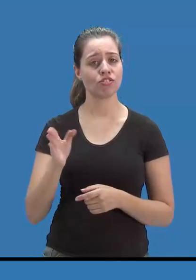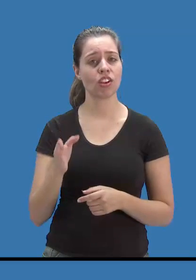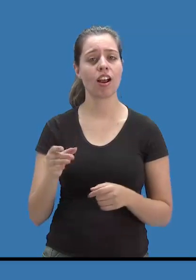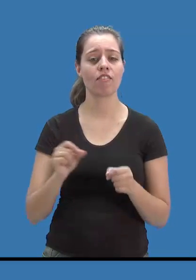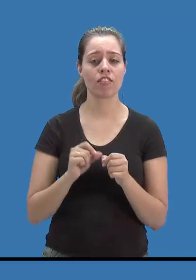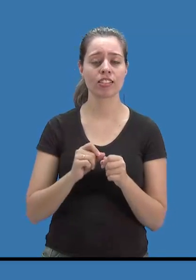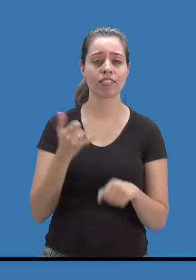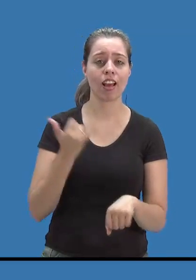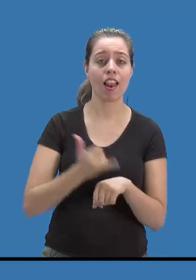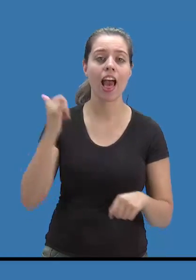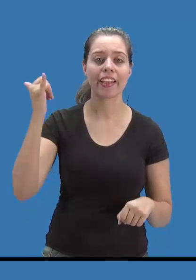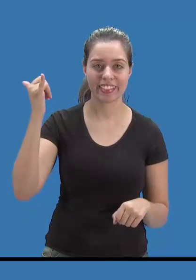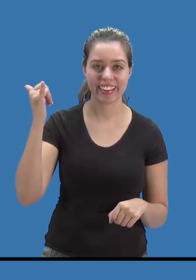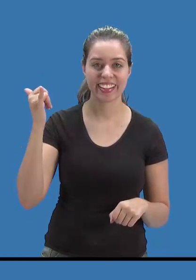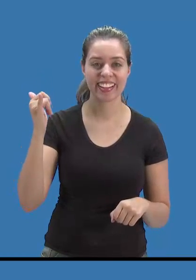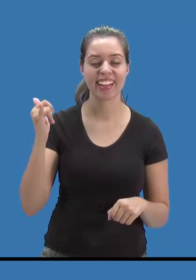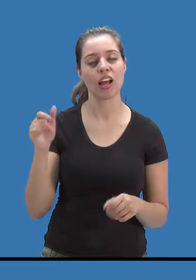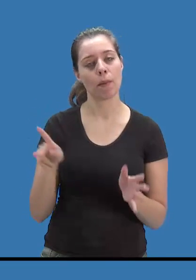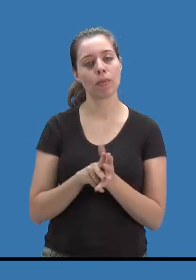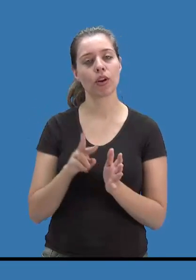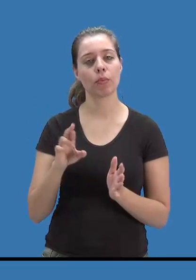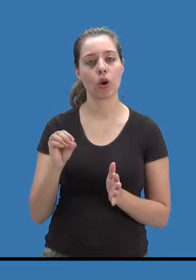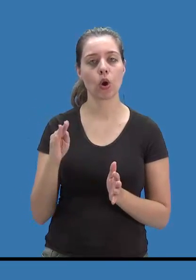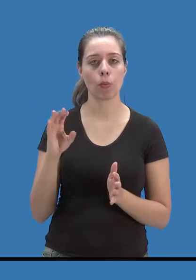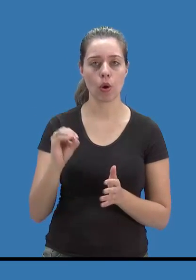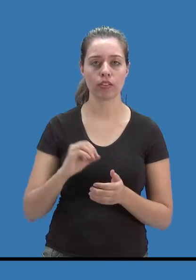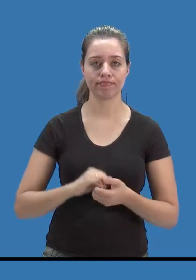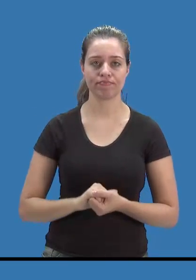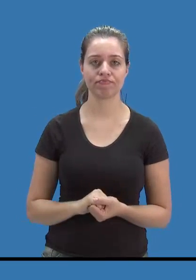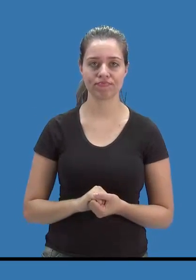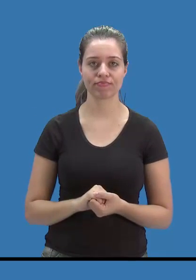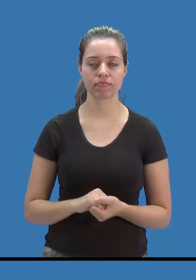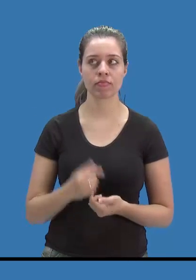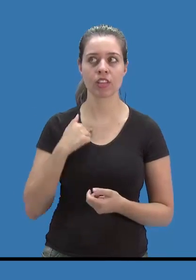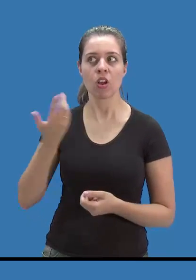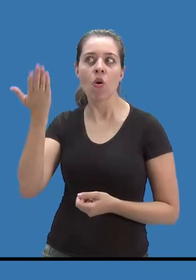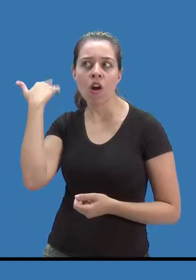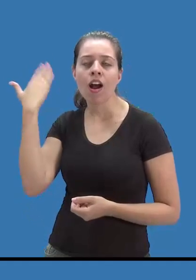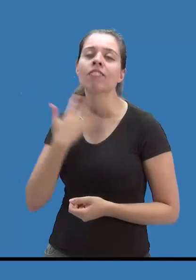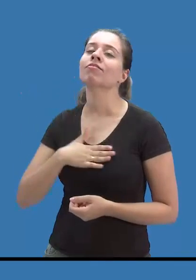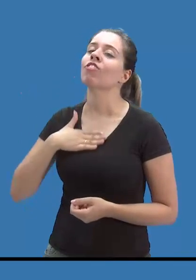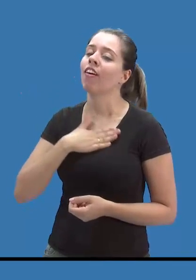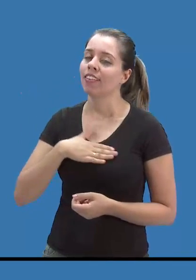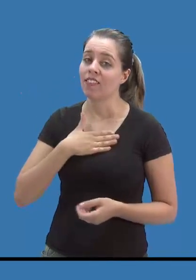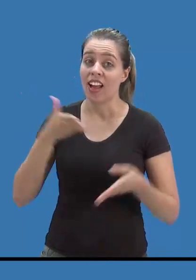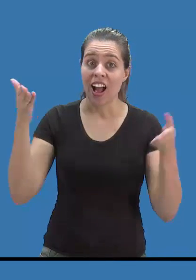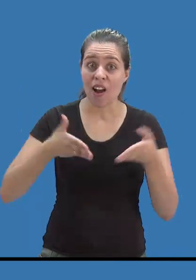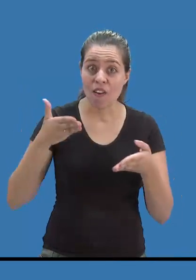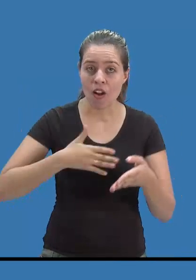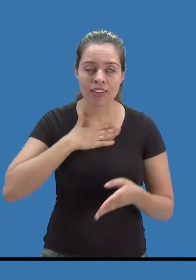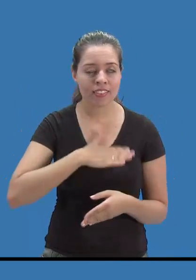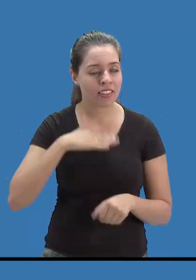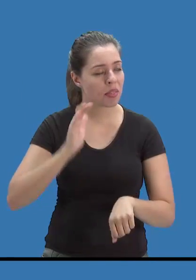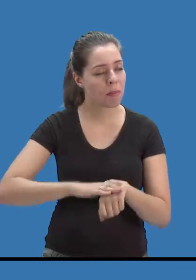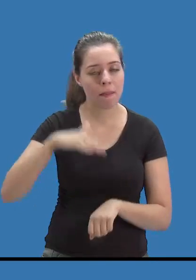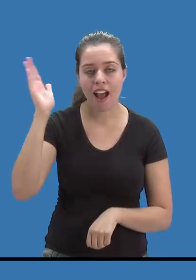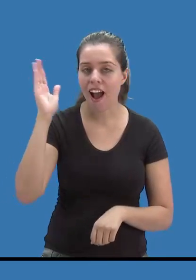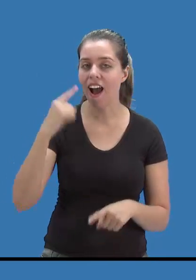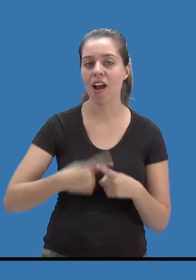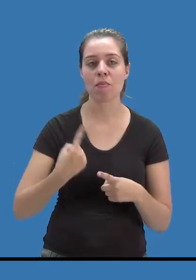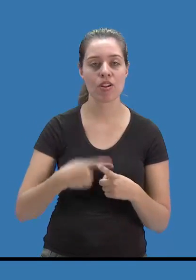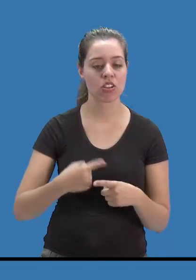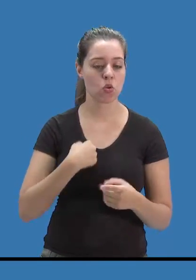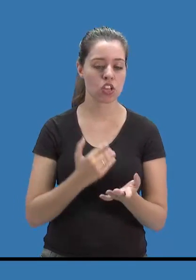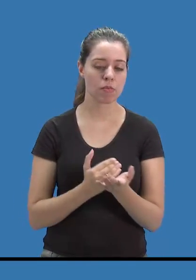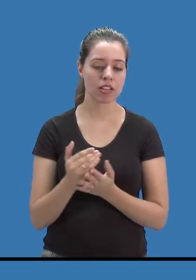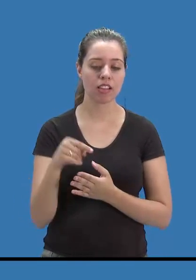Inclusive, eu gostava muito de robótica já antes. Quando eu comecei a fazer o curso aqui do Decolar, daí eu comecei a gostar mais ainda. Porque daí eu